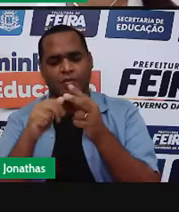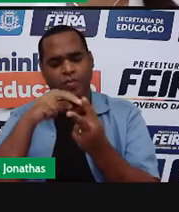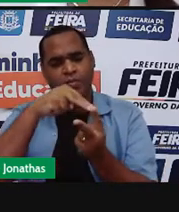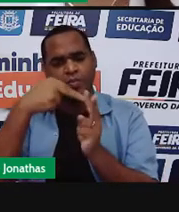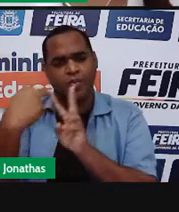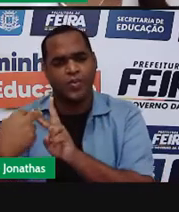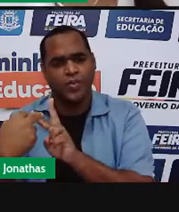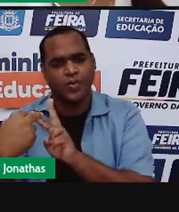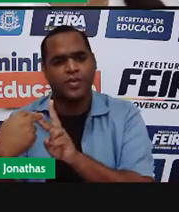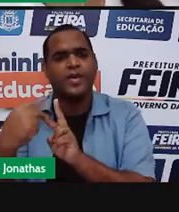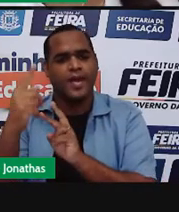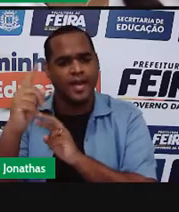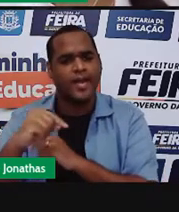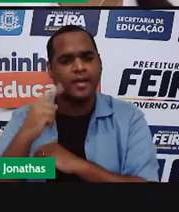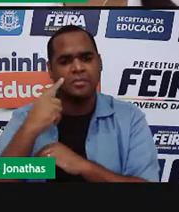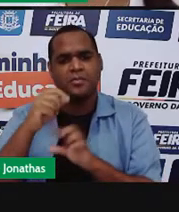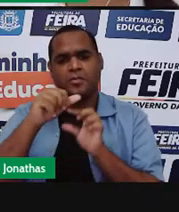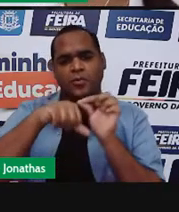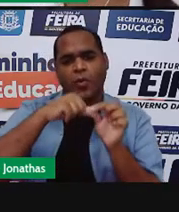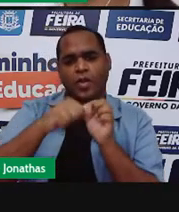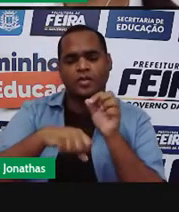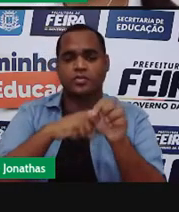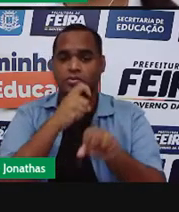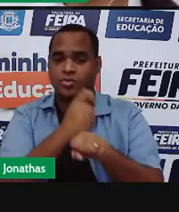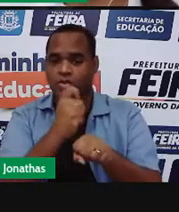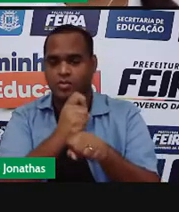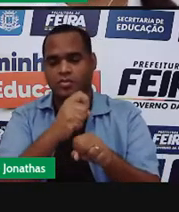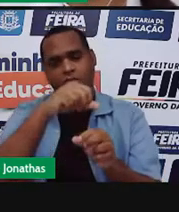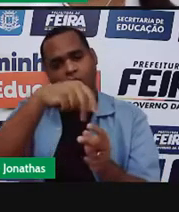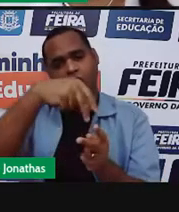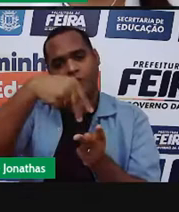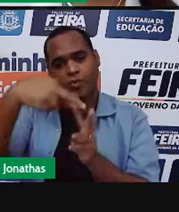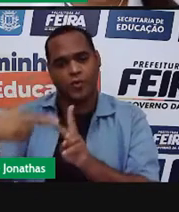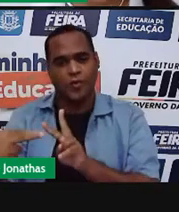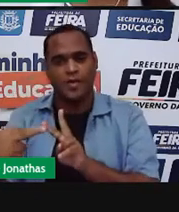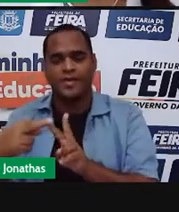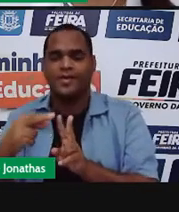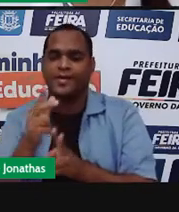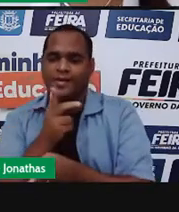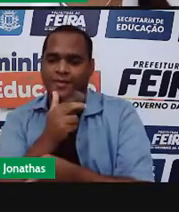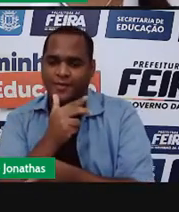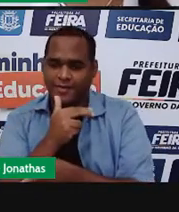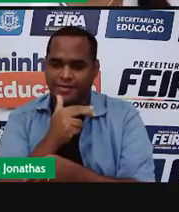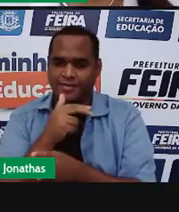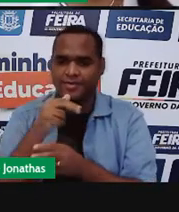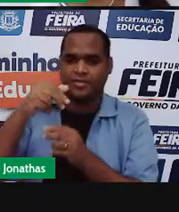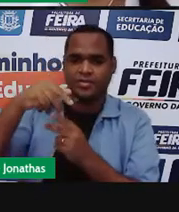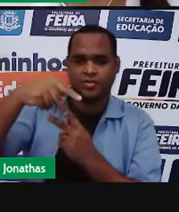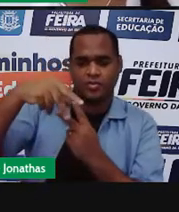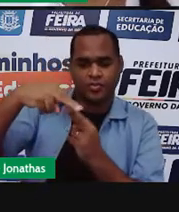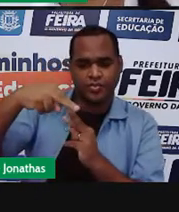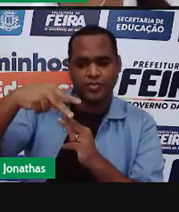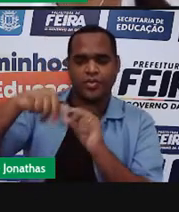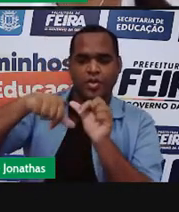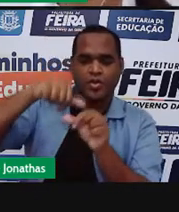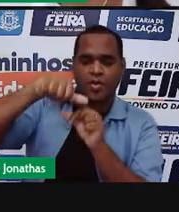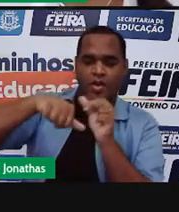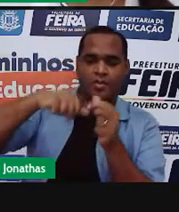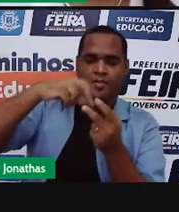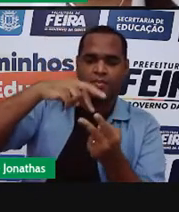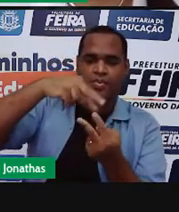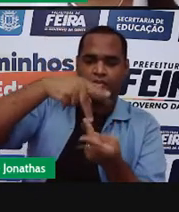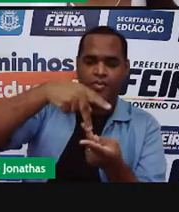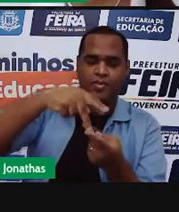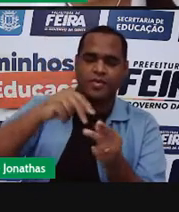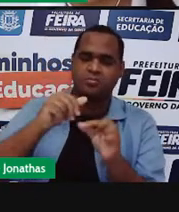do estado sólido para o estado líquido, a gente chama de fusão. Fusão é isso. Quando qualquer matéria muda do estado sólido para o estado líquido,